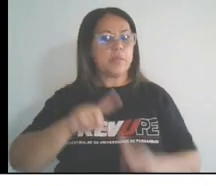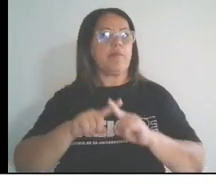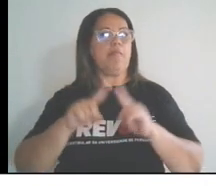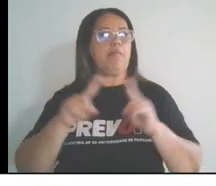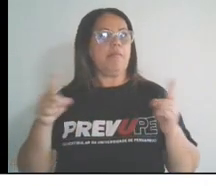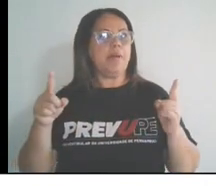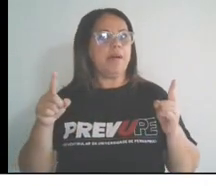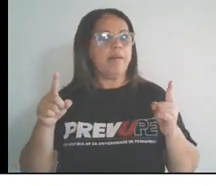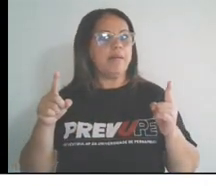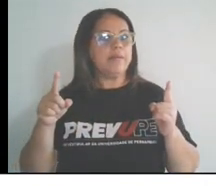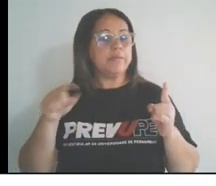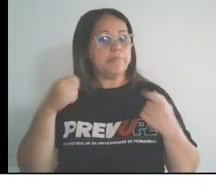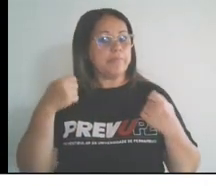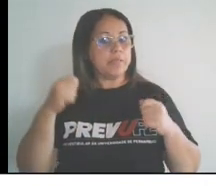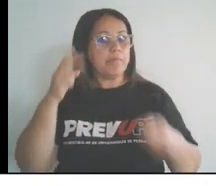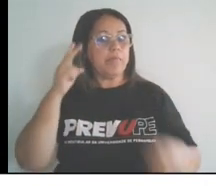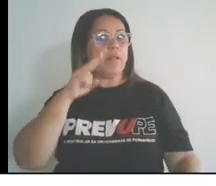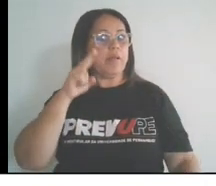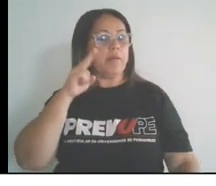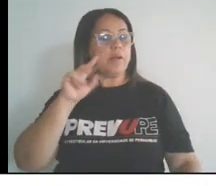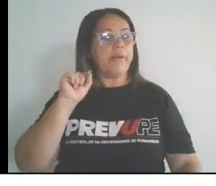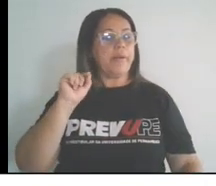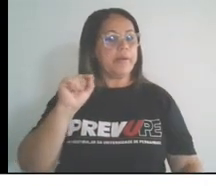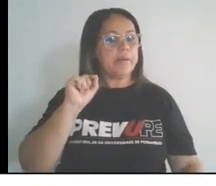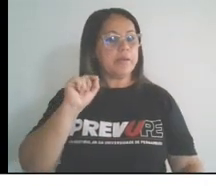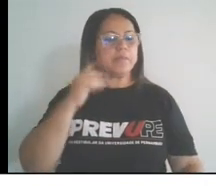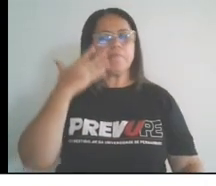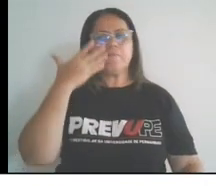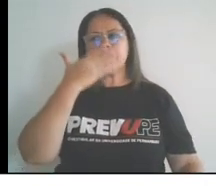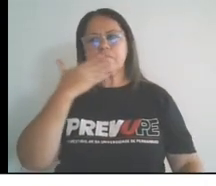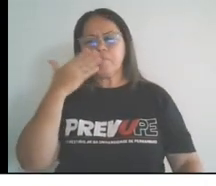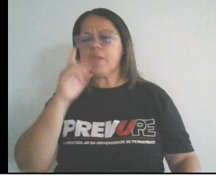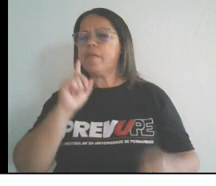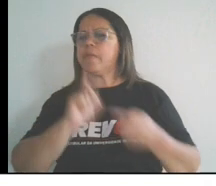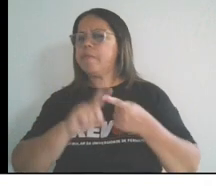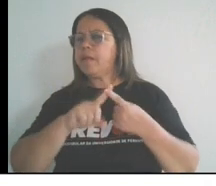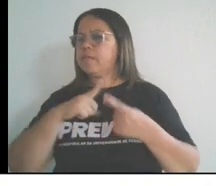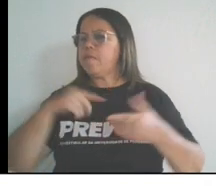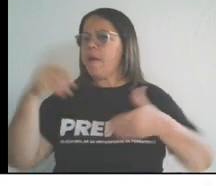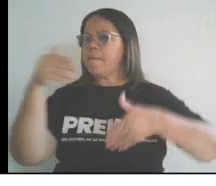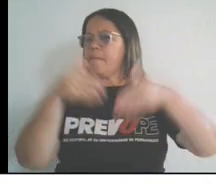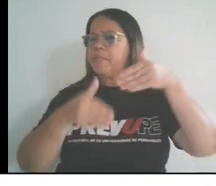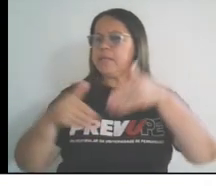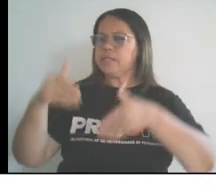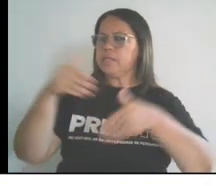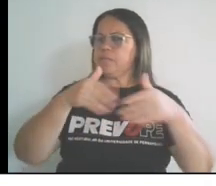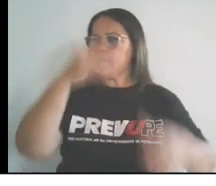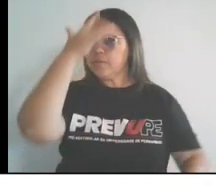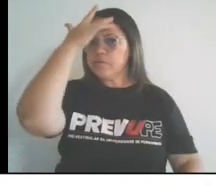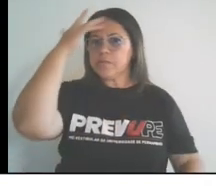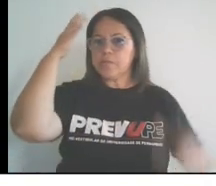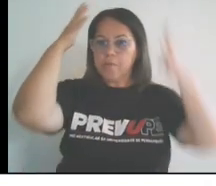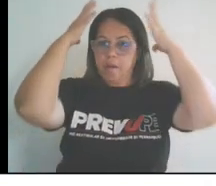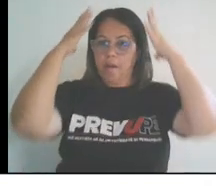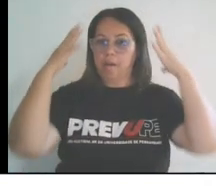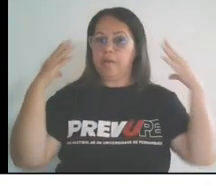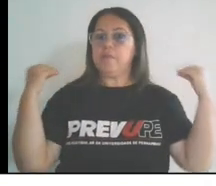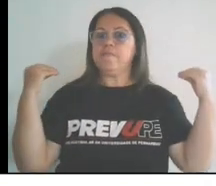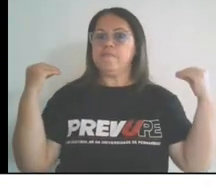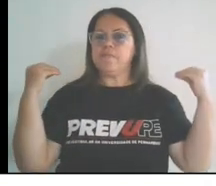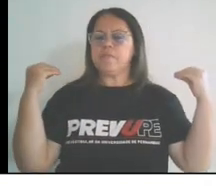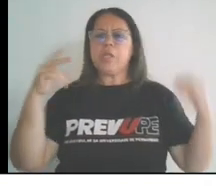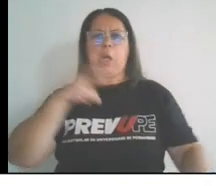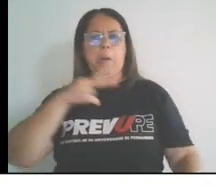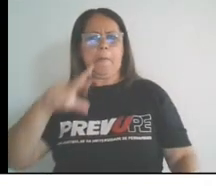o negócio açucareiro contou também com a participação dos holandeses. Enquanto os portugueses dominavam a